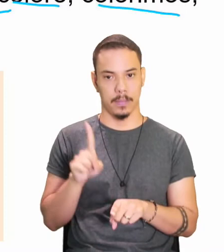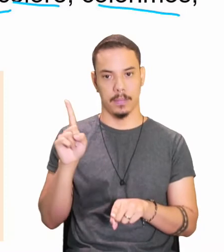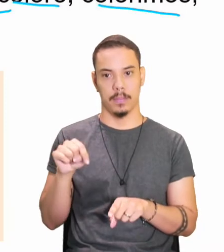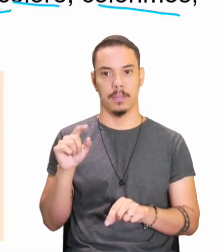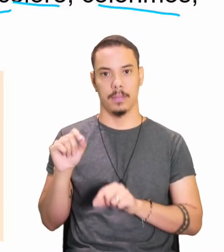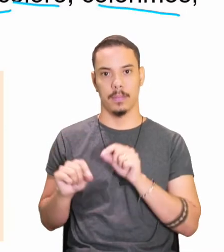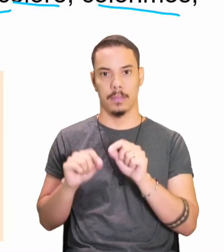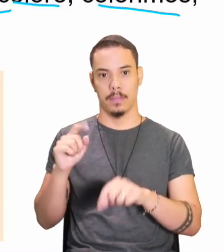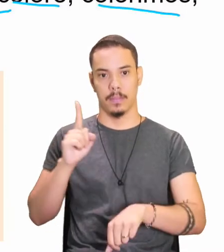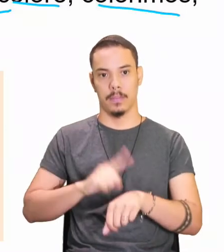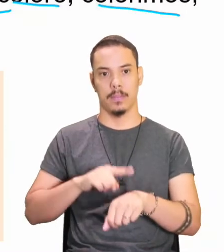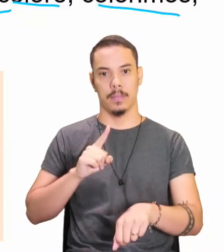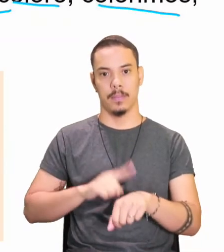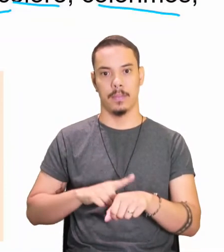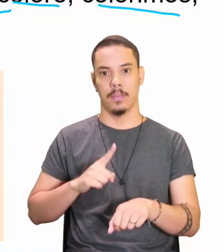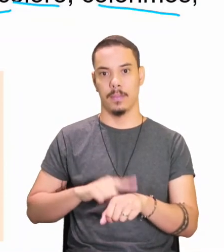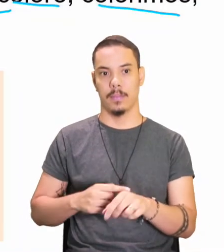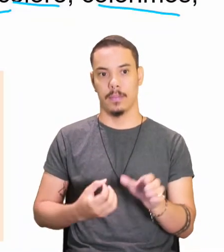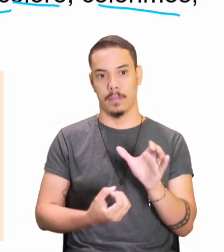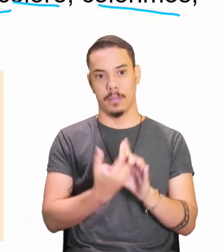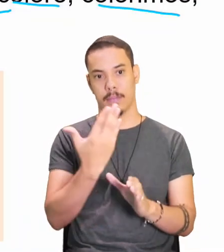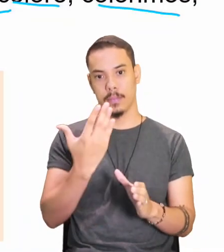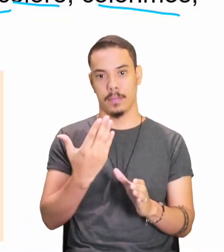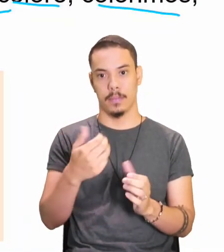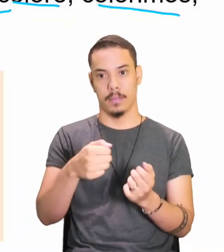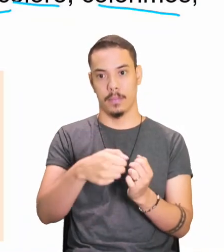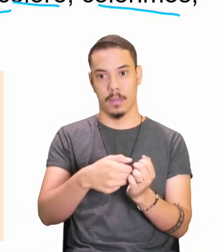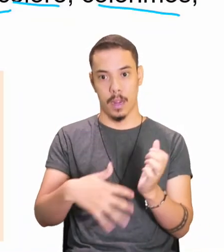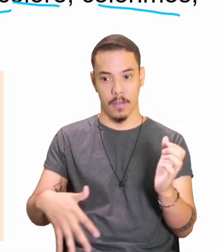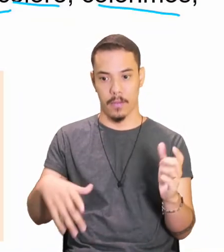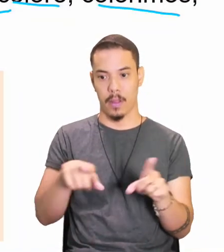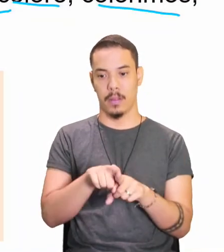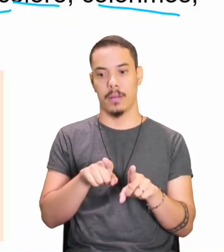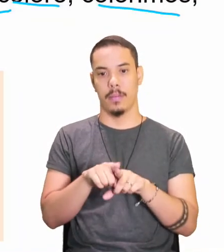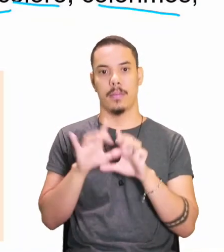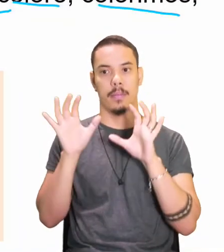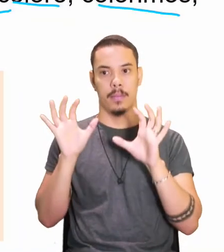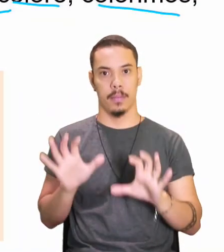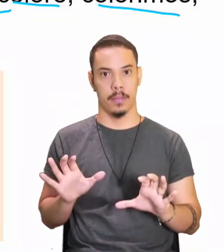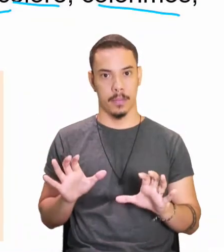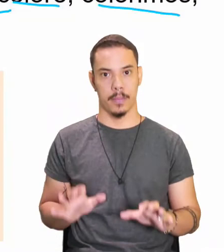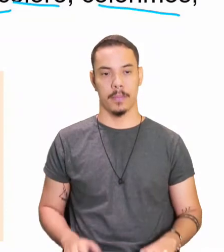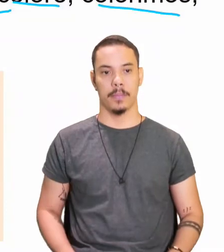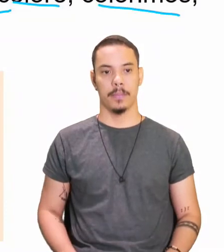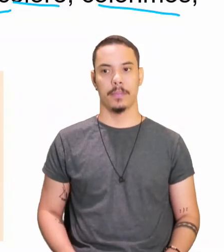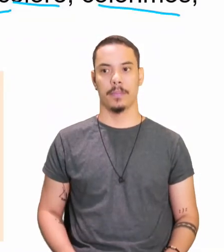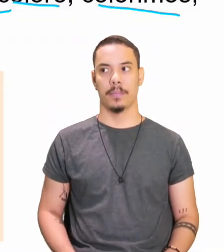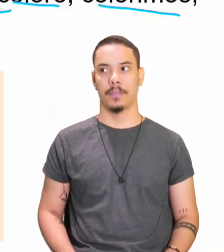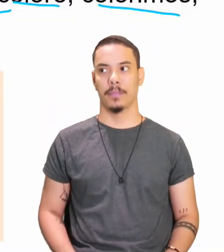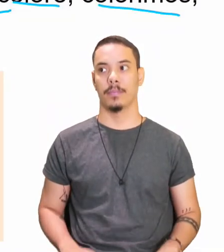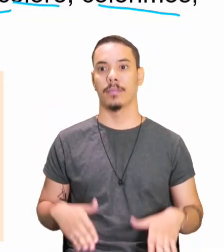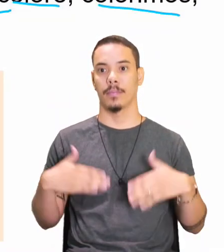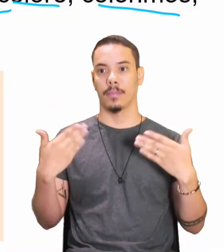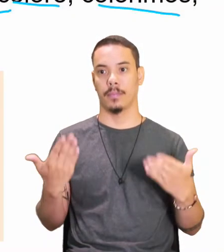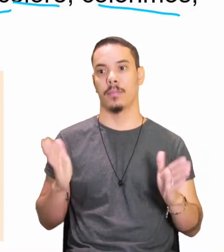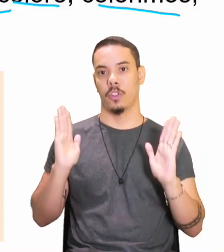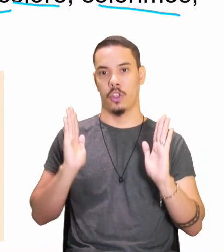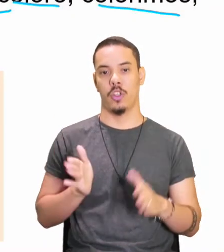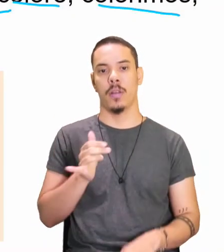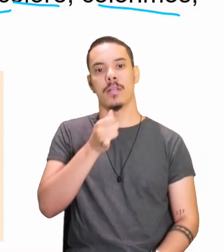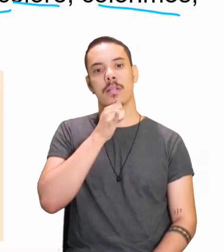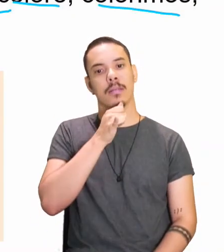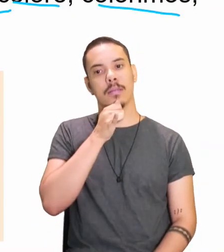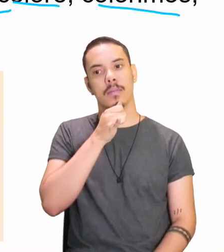nos tempos derivados. Belezinha? Ok? Aqui estão os exemplos, estudiam pra